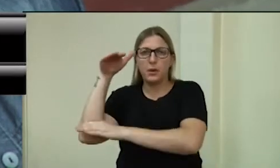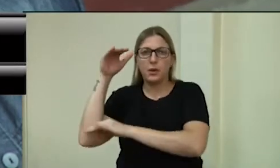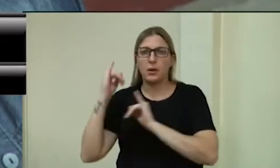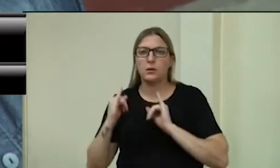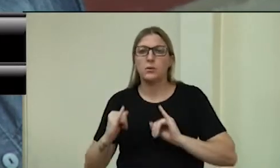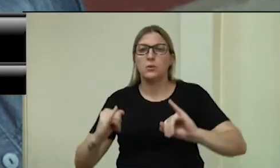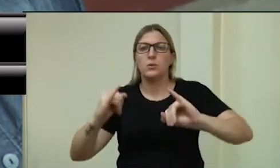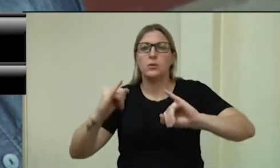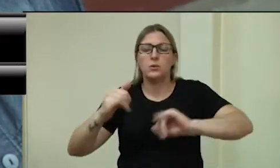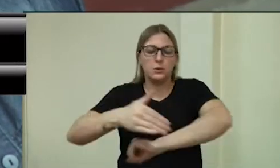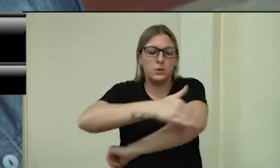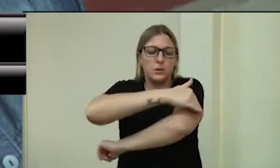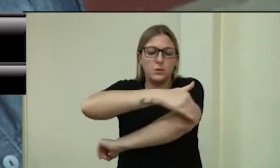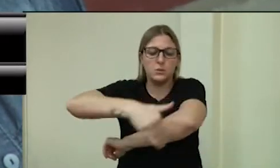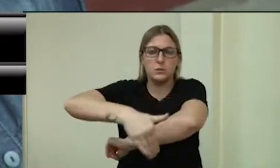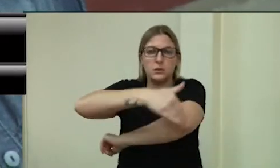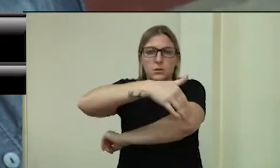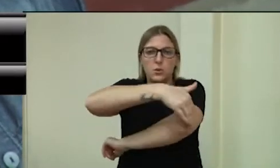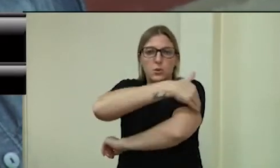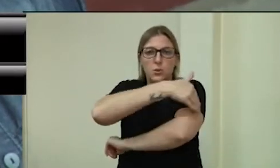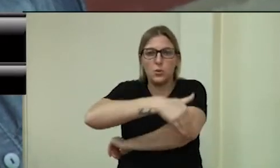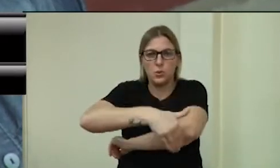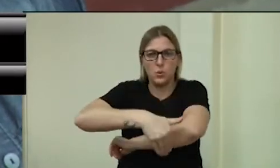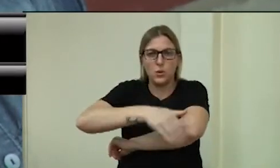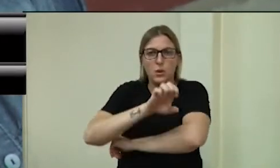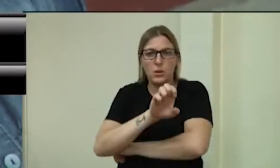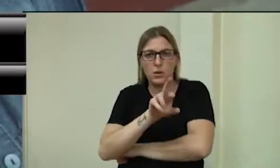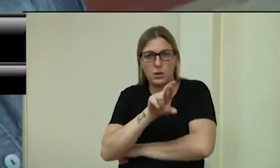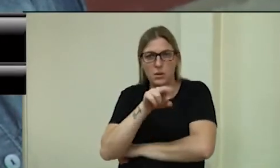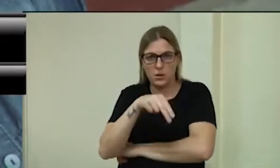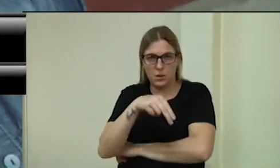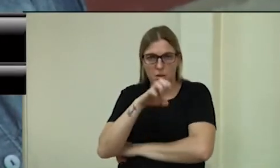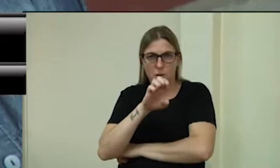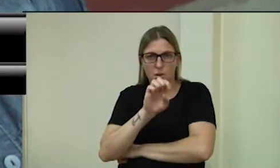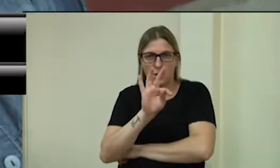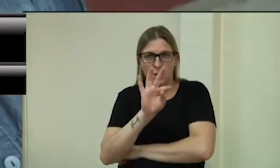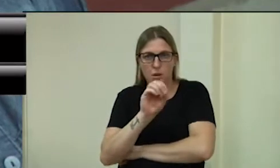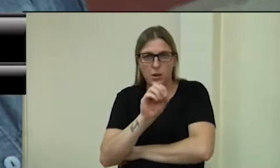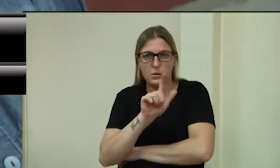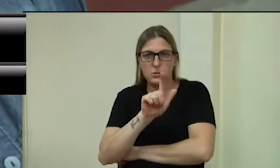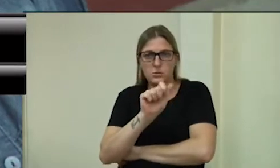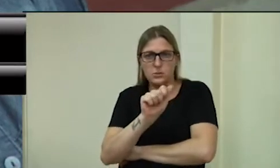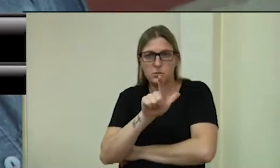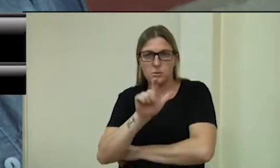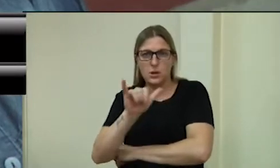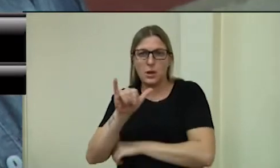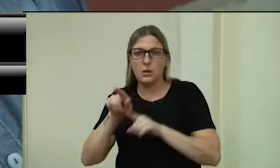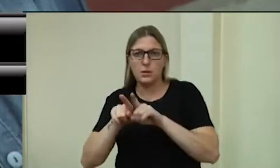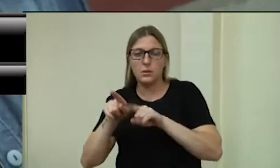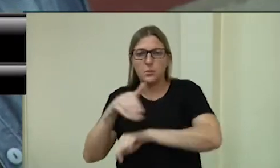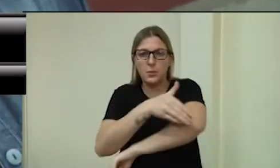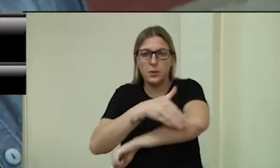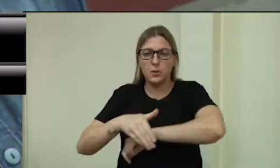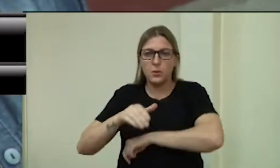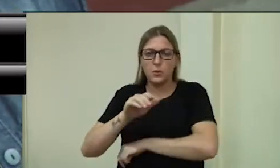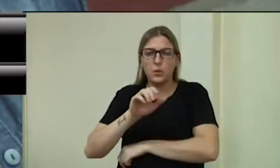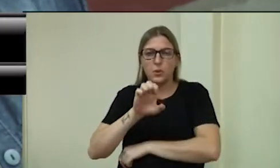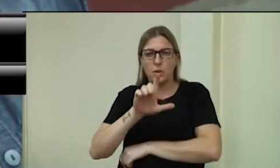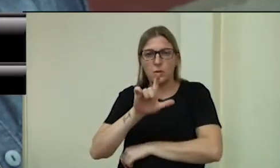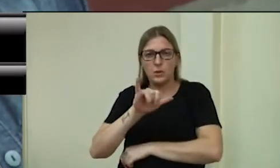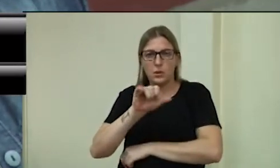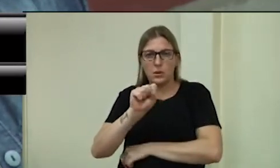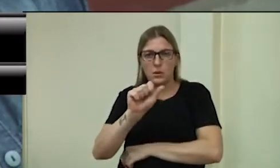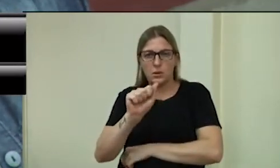localizado na esquina das ruas Ernesto Gali com Elisa Vaque, bairro Santa Catarina. Pedido de